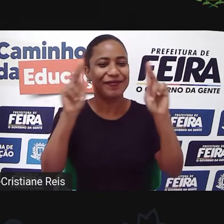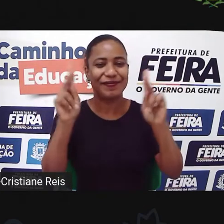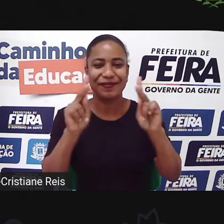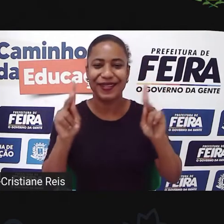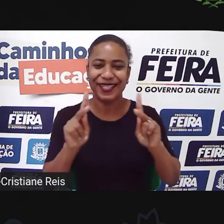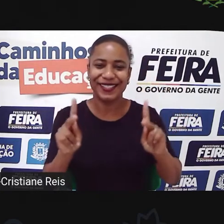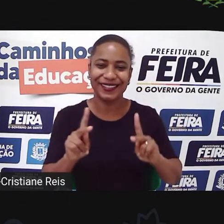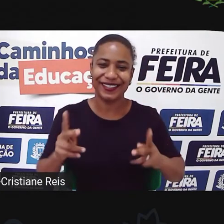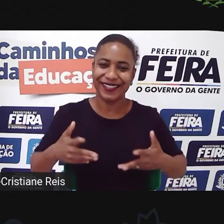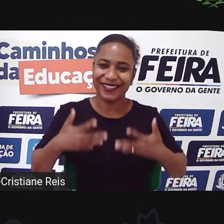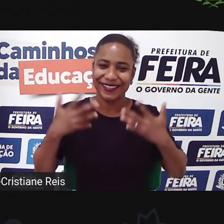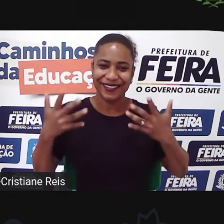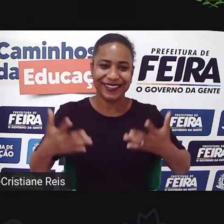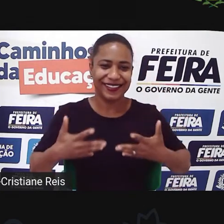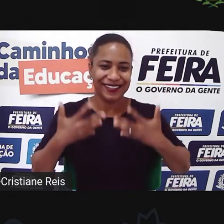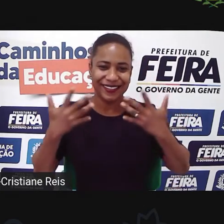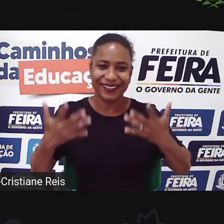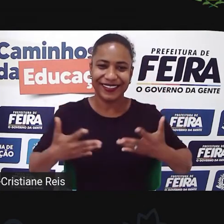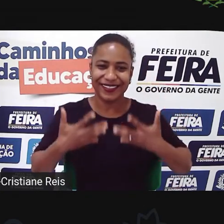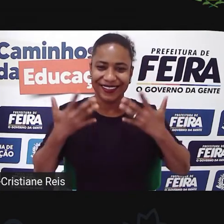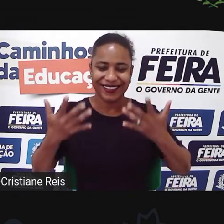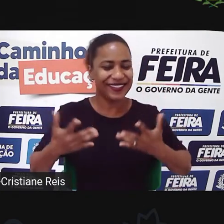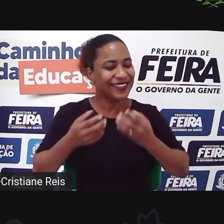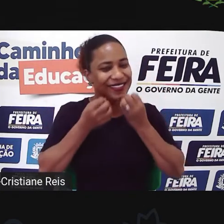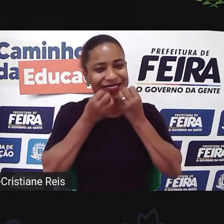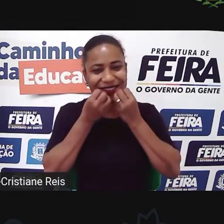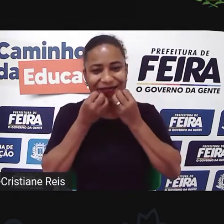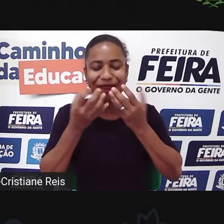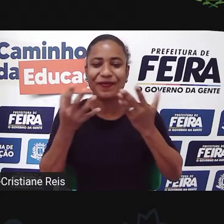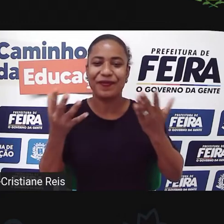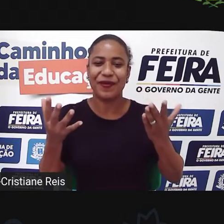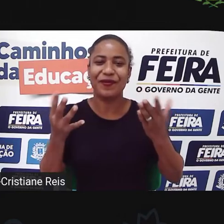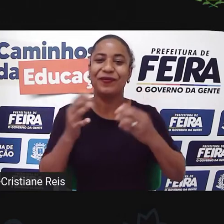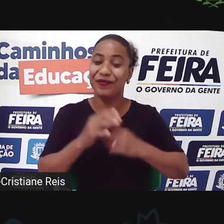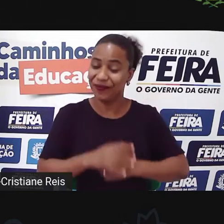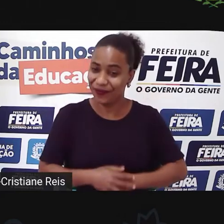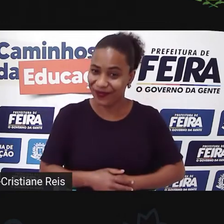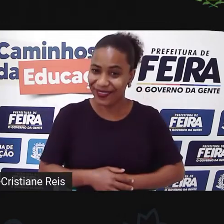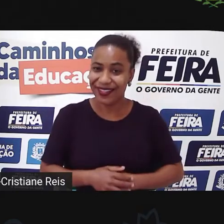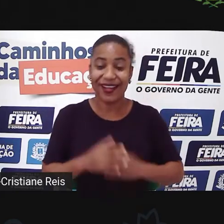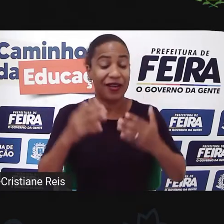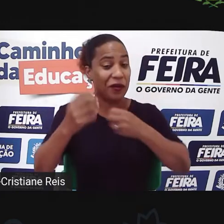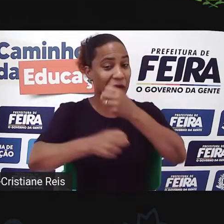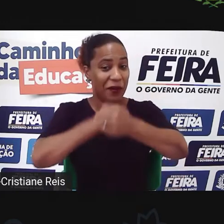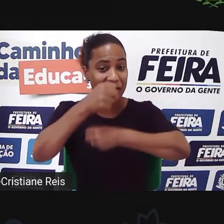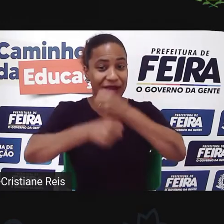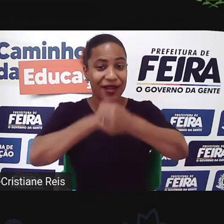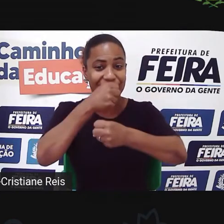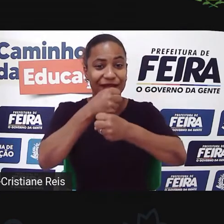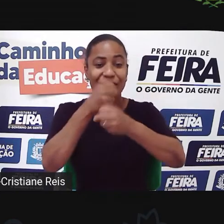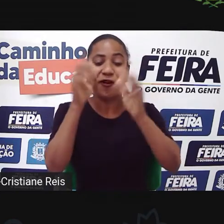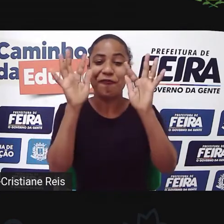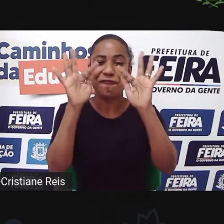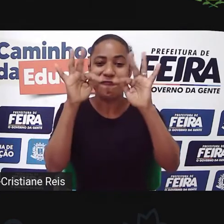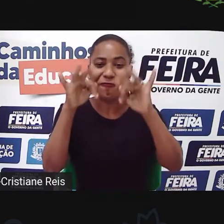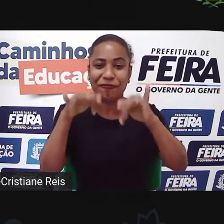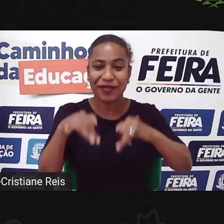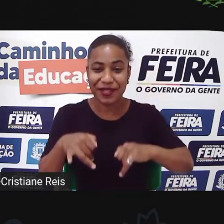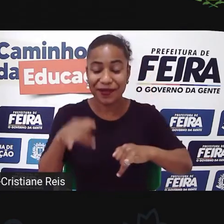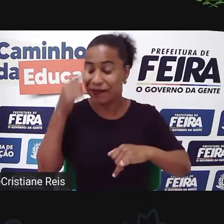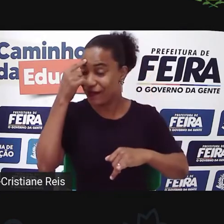que vocês estejam sentindo, assim, esse clima maravilhoso, né, de início de ano, que tudo a gente tá pensando, assim, né, na